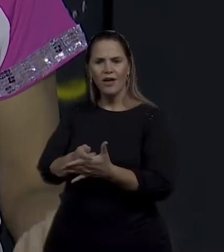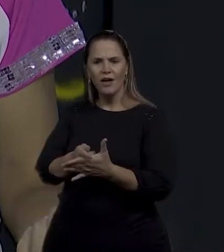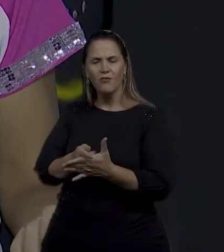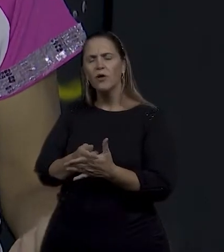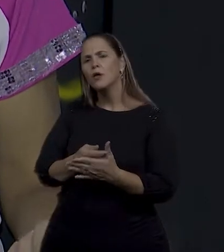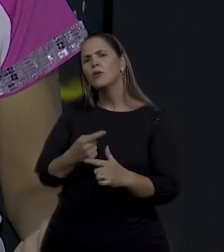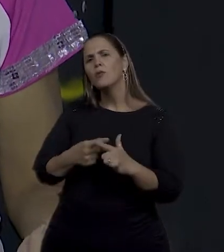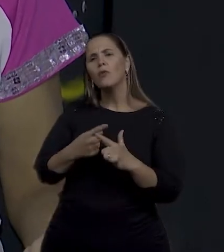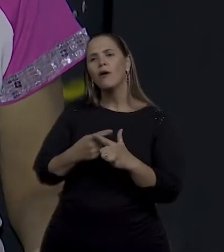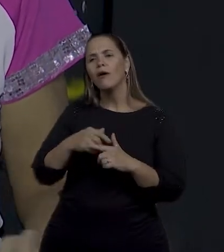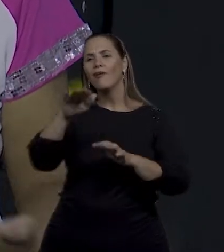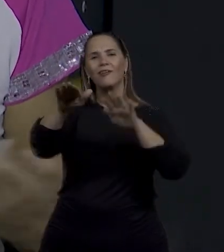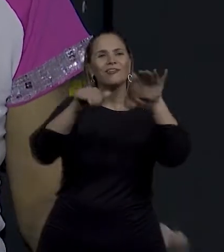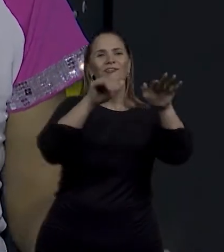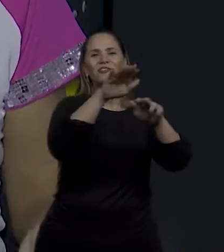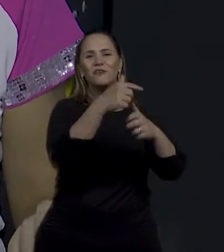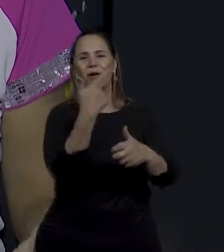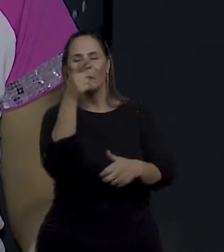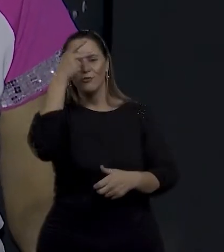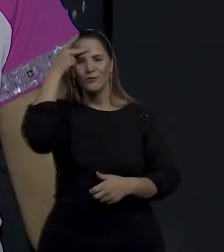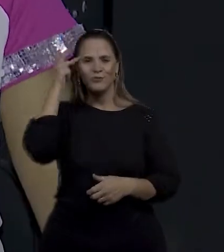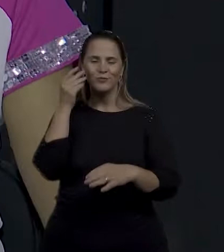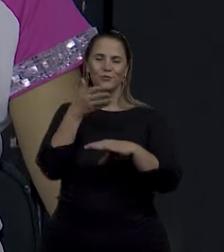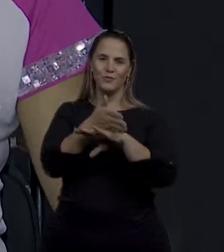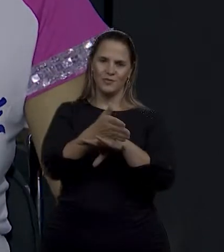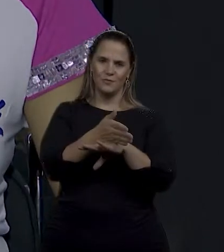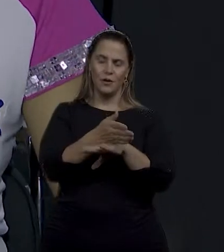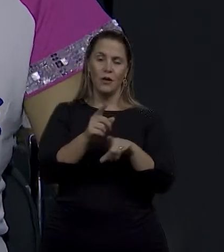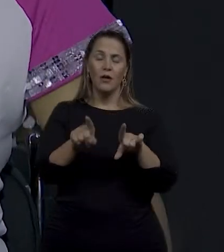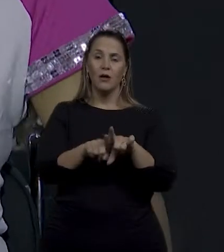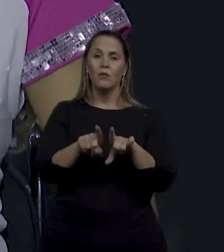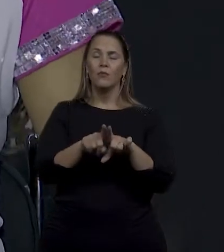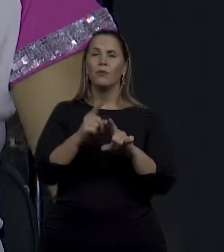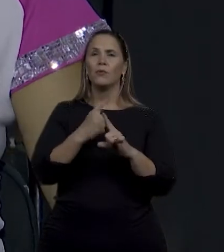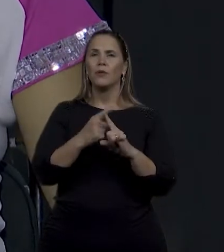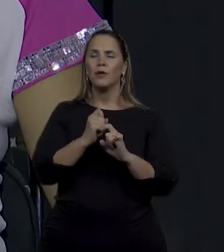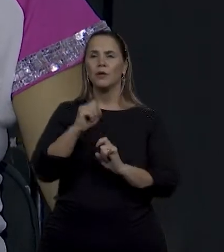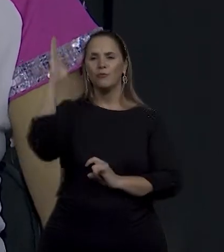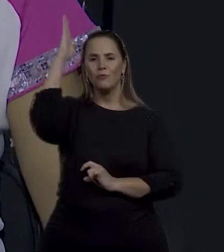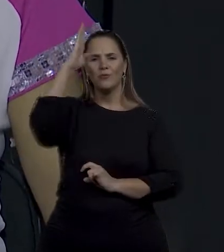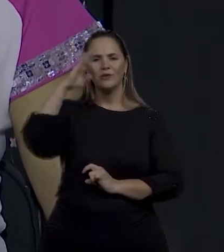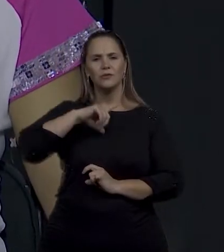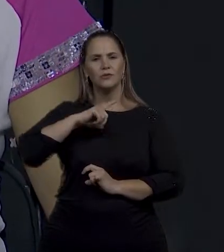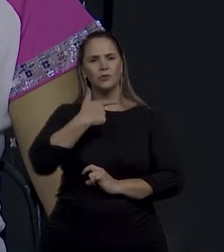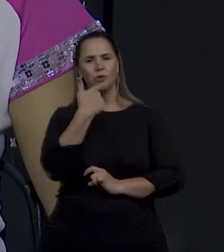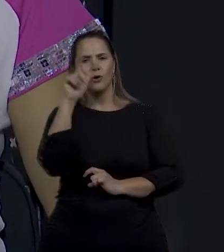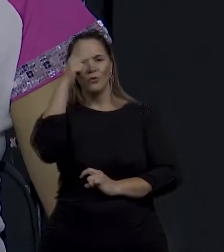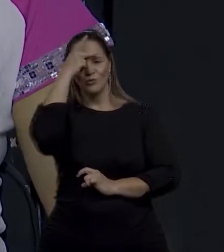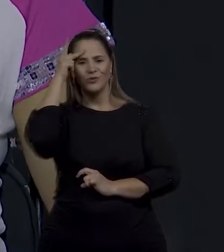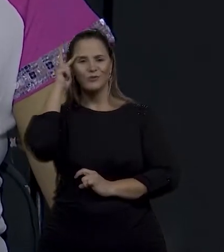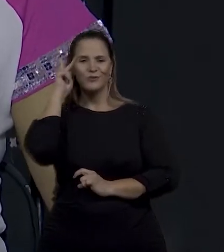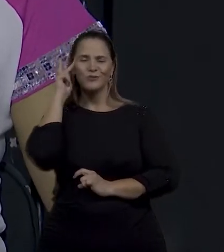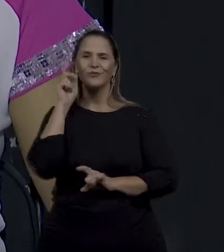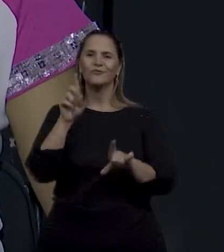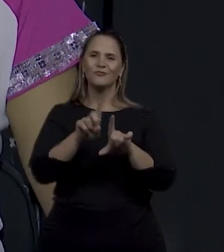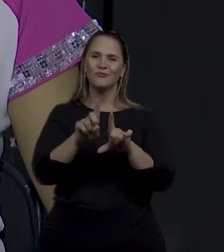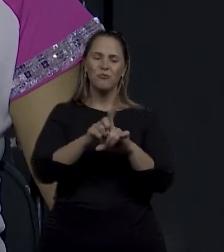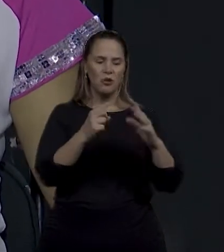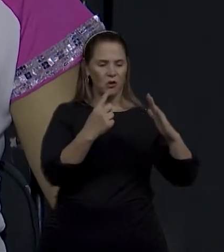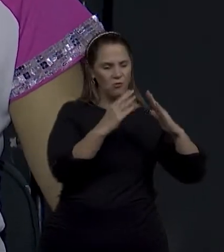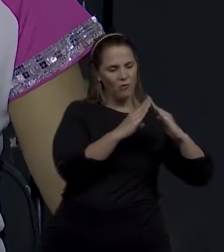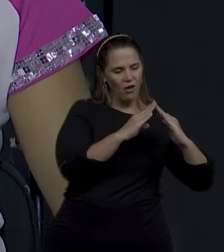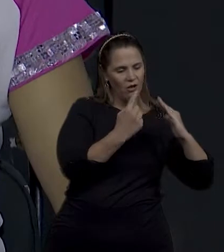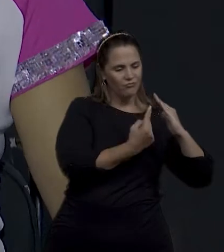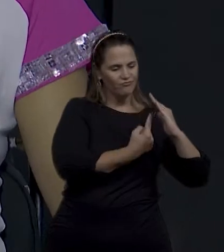deficiência física no Brasil, que deviam estar passando pela mesma dificuldade da gente, em casa, sem ter o que